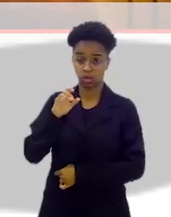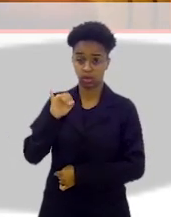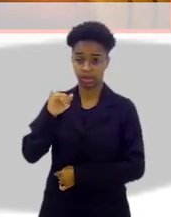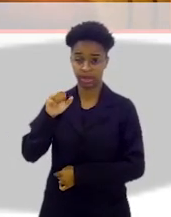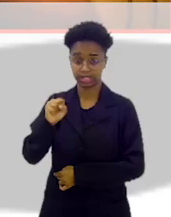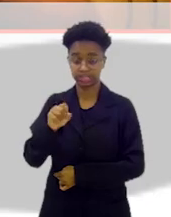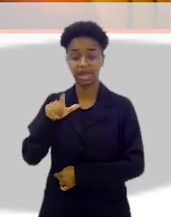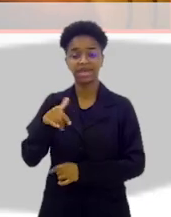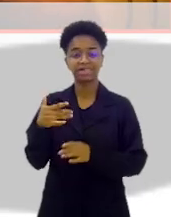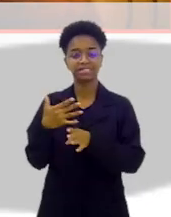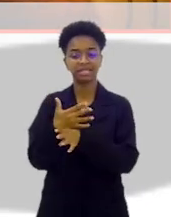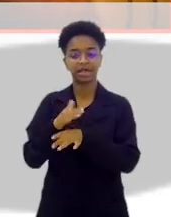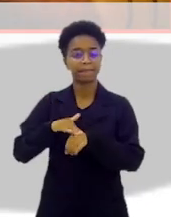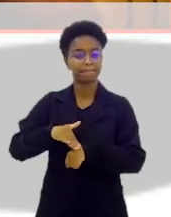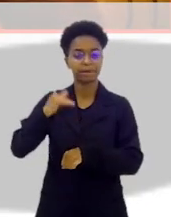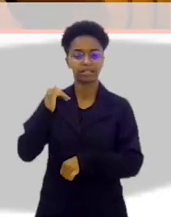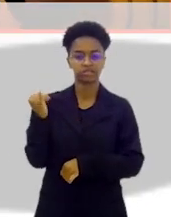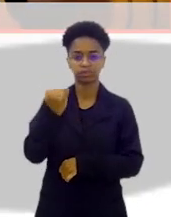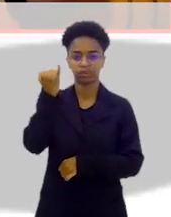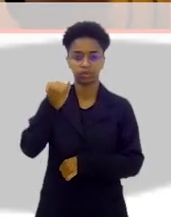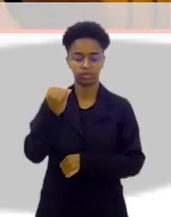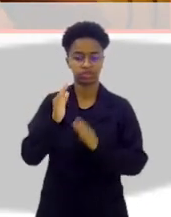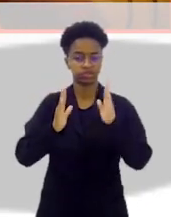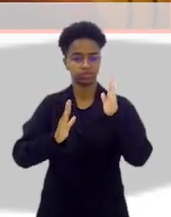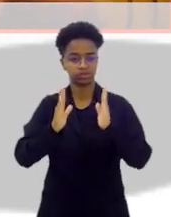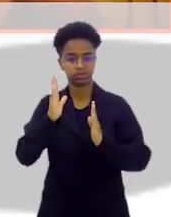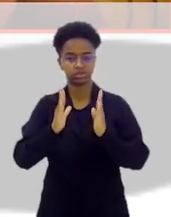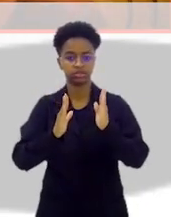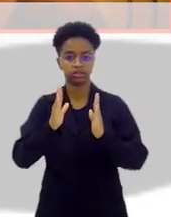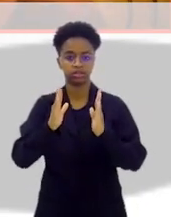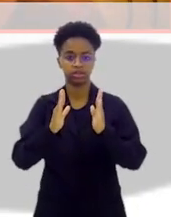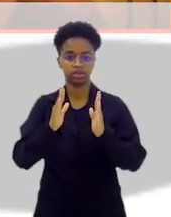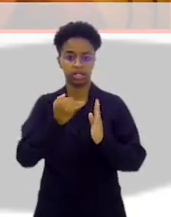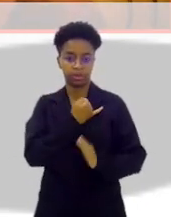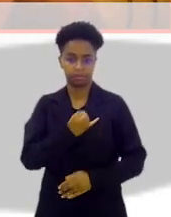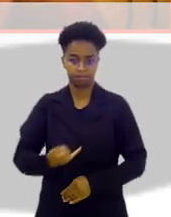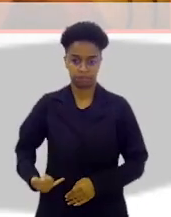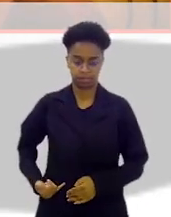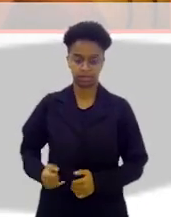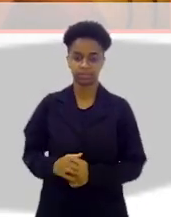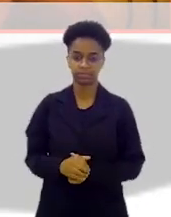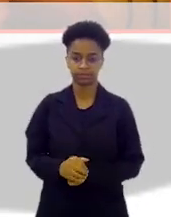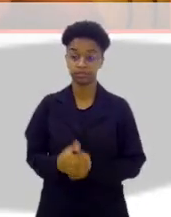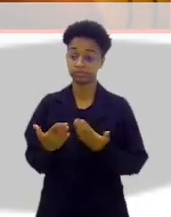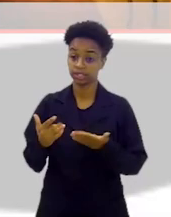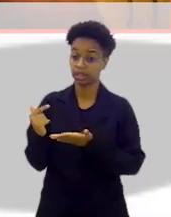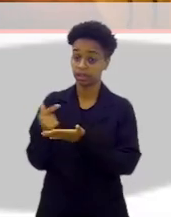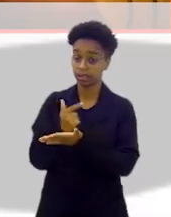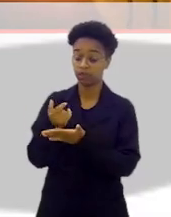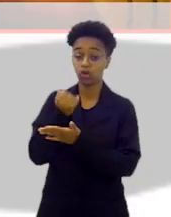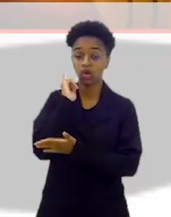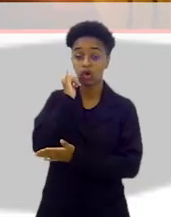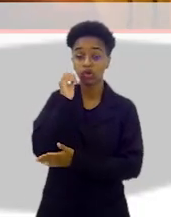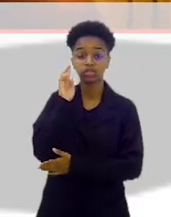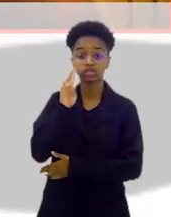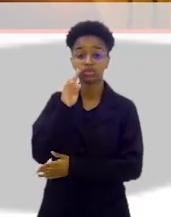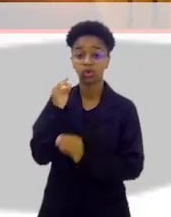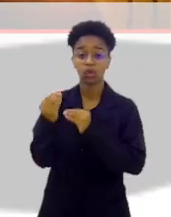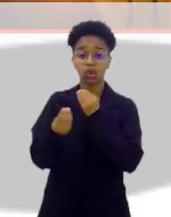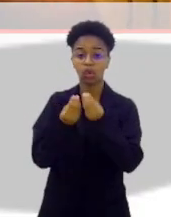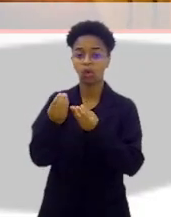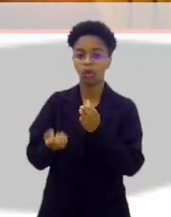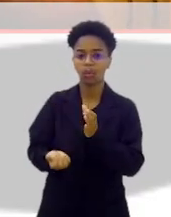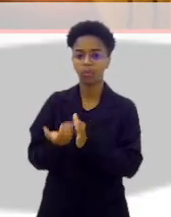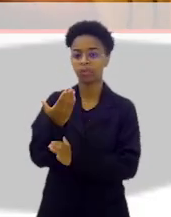Velho, a cidade mais importante do estado na época do Império. E esse livro conta a história de